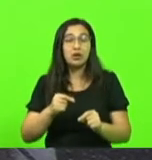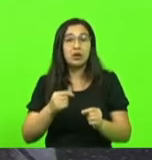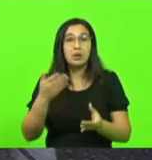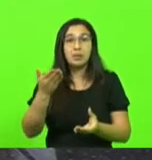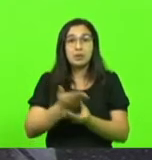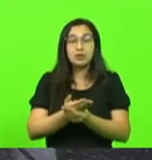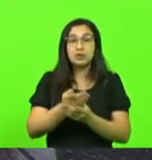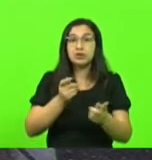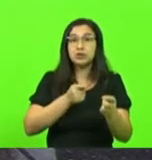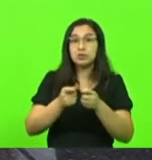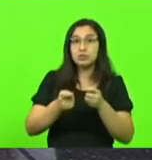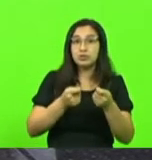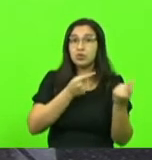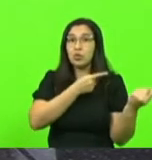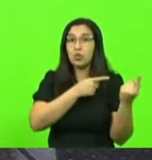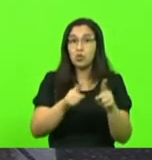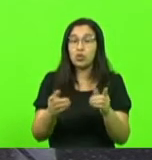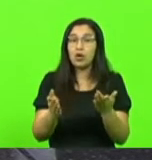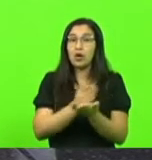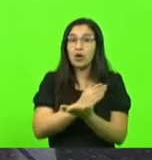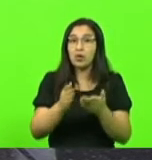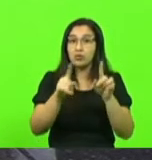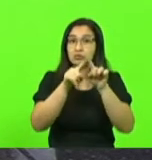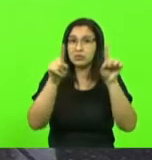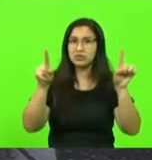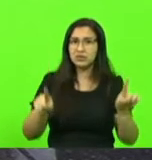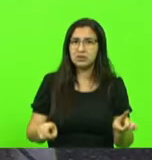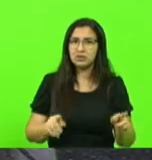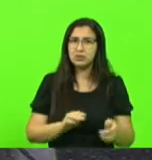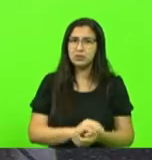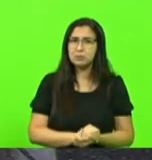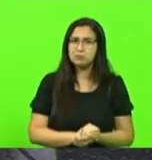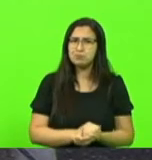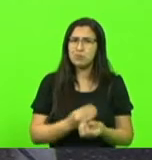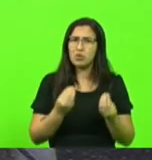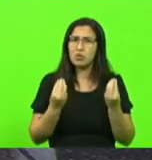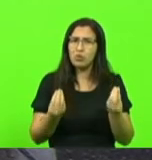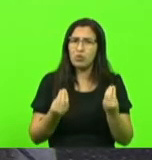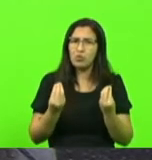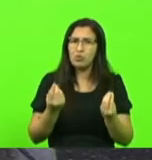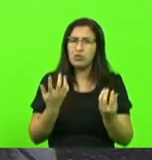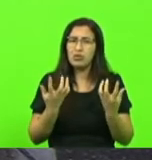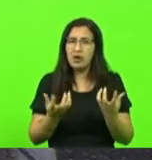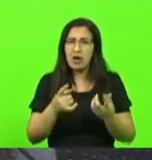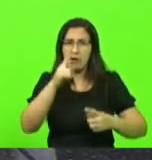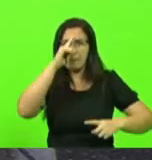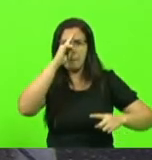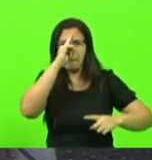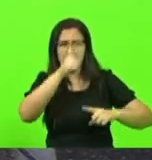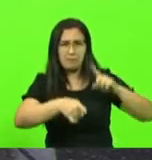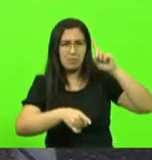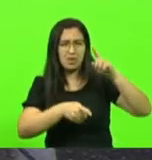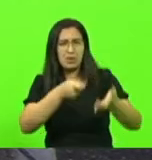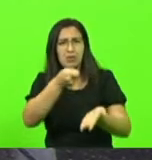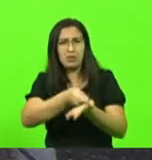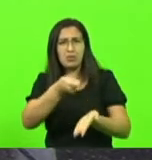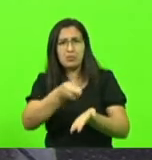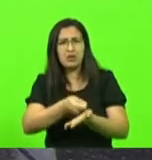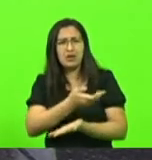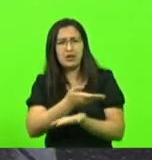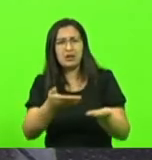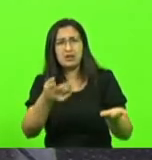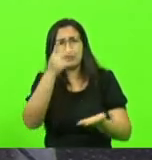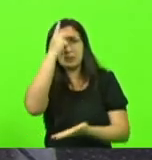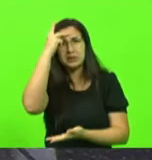contra servidores. É um absurdo querer controlar a vida das pessoas e